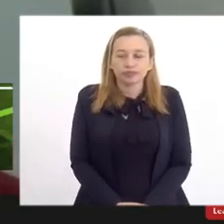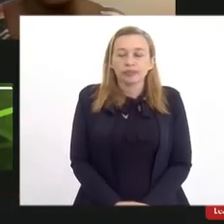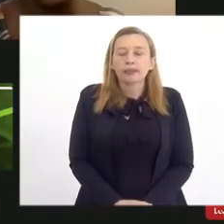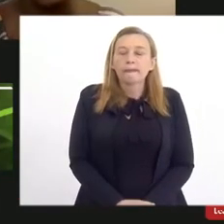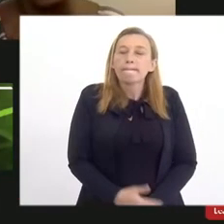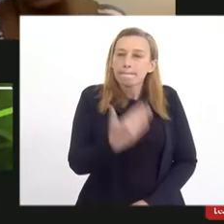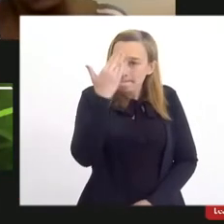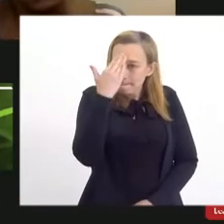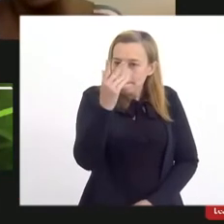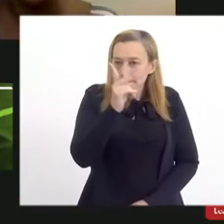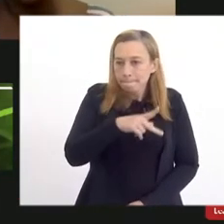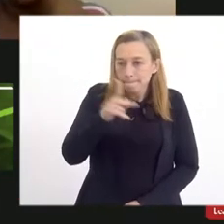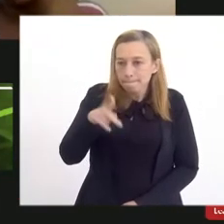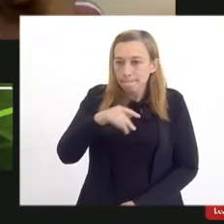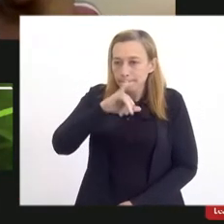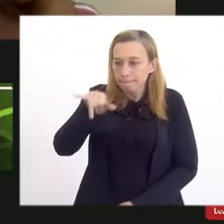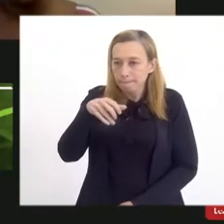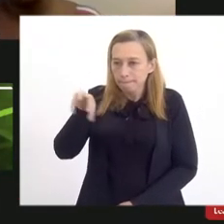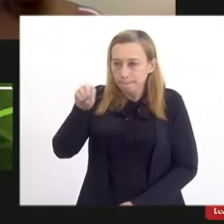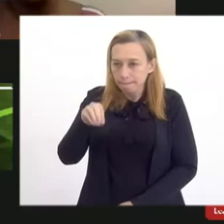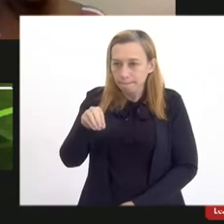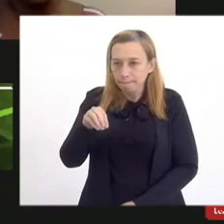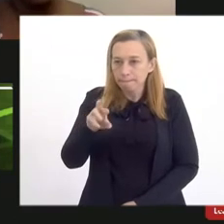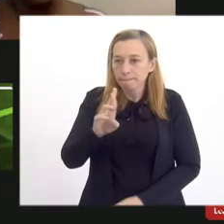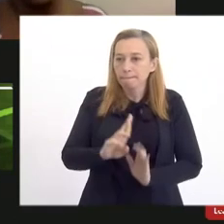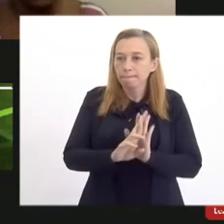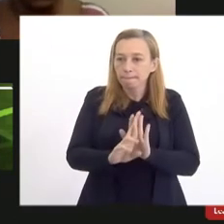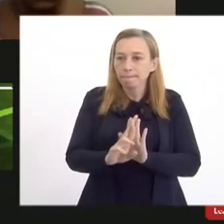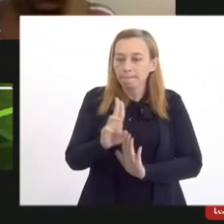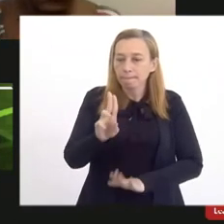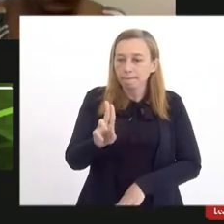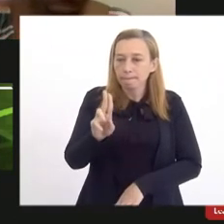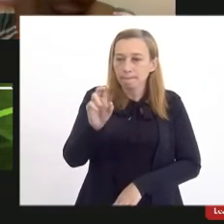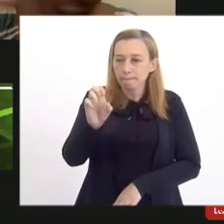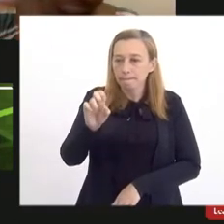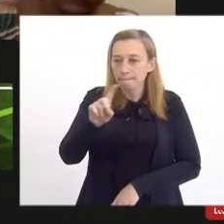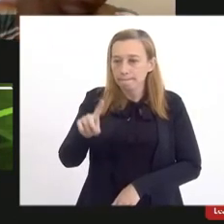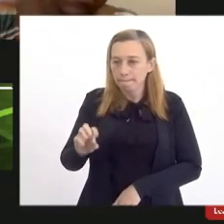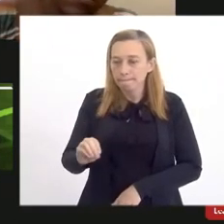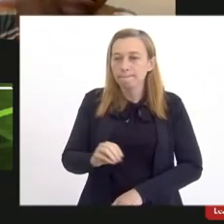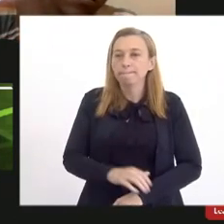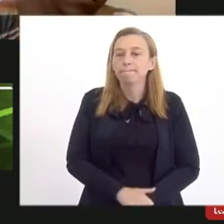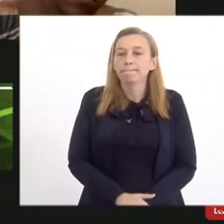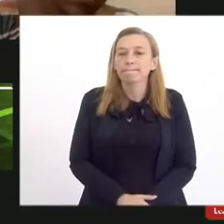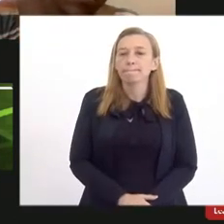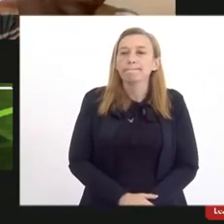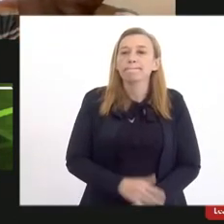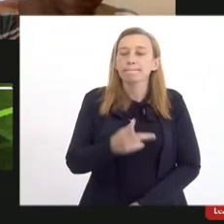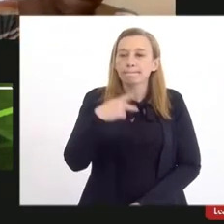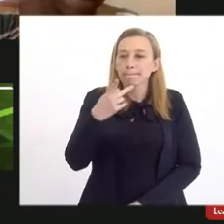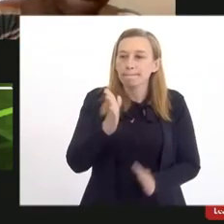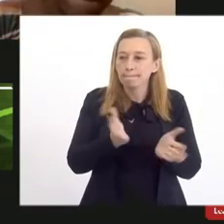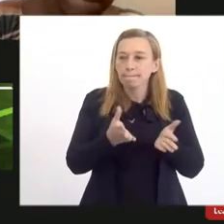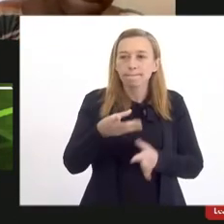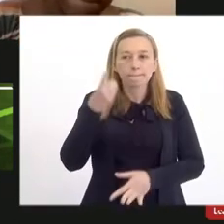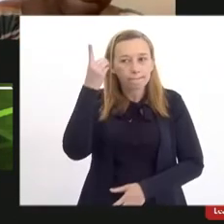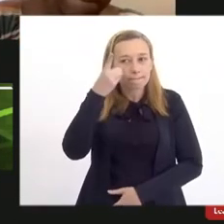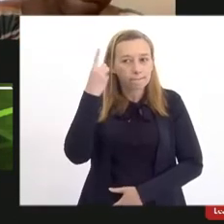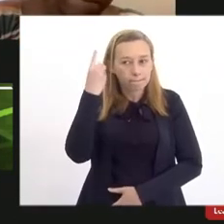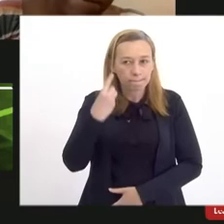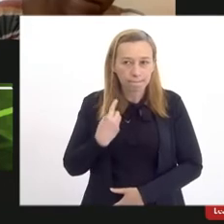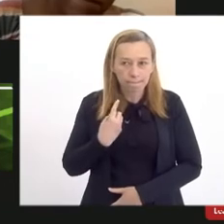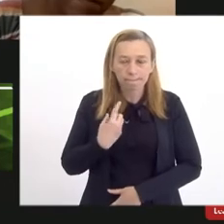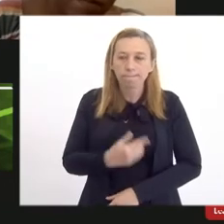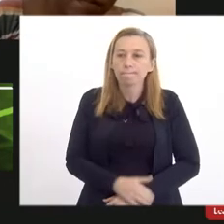Obrigado, professor João Bosco, representante da do ESO aqui na nossa audiência pública. Passo a palavra agora para a deputada Dani